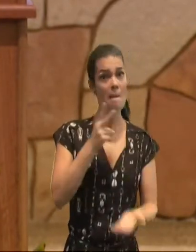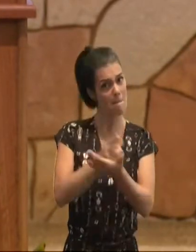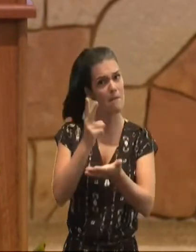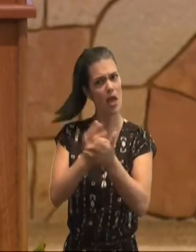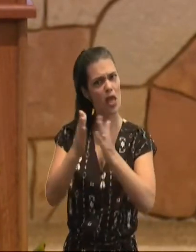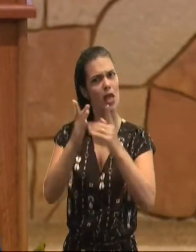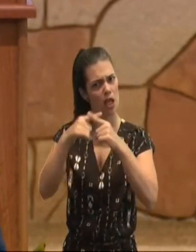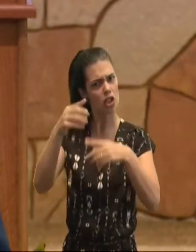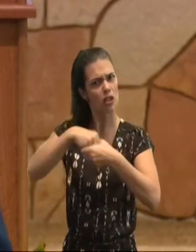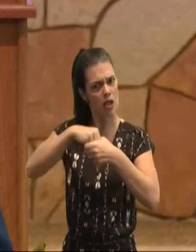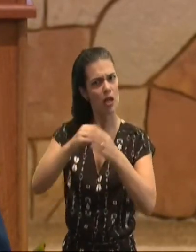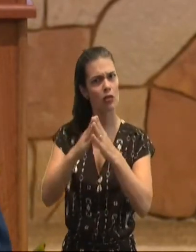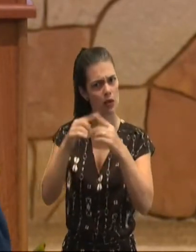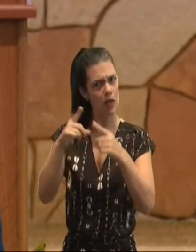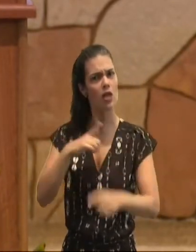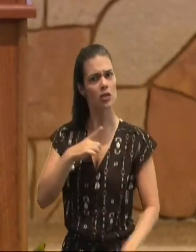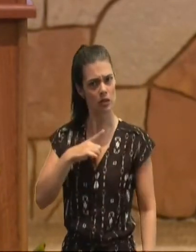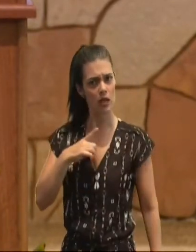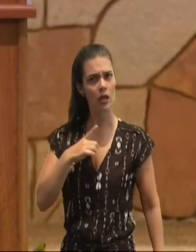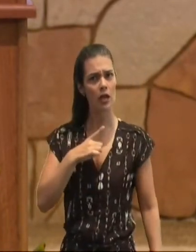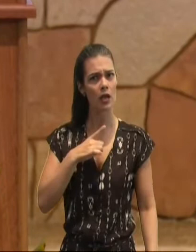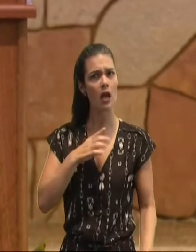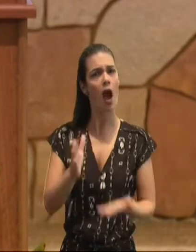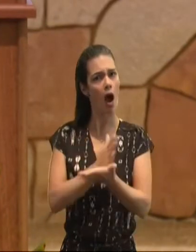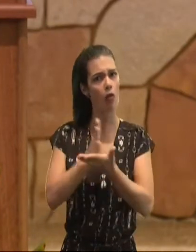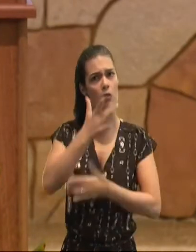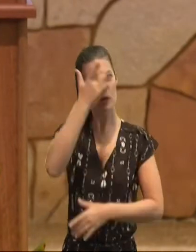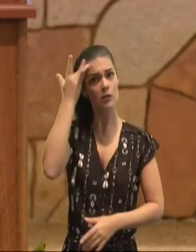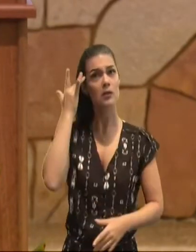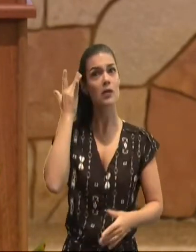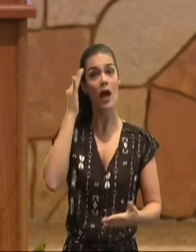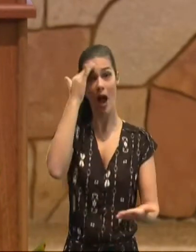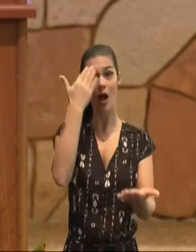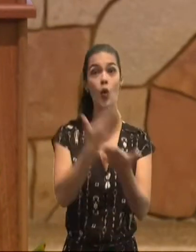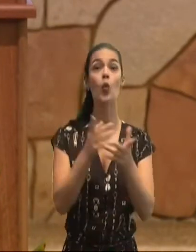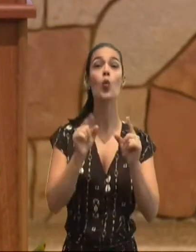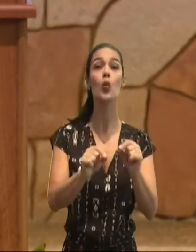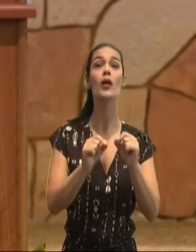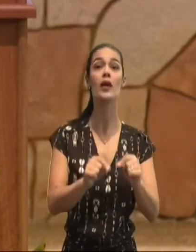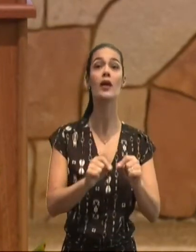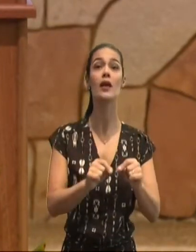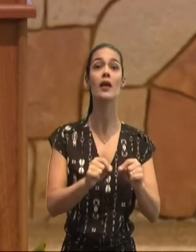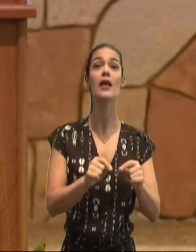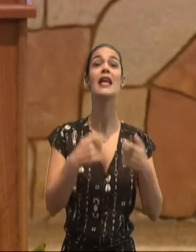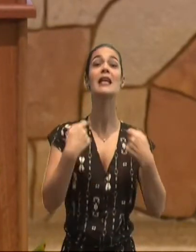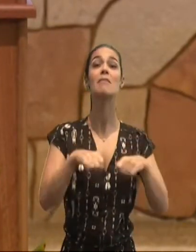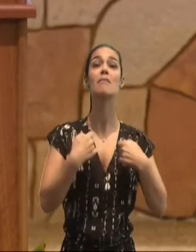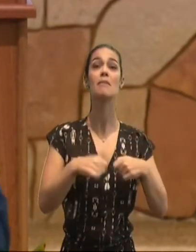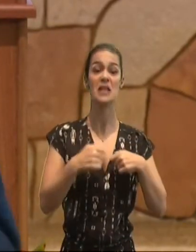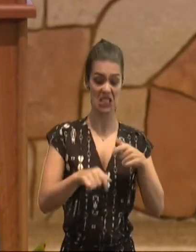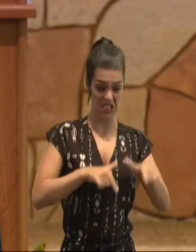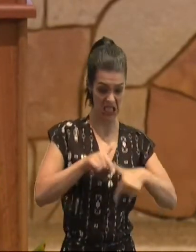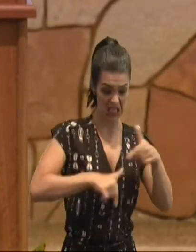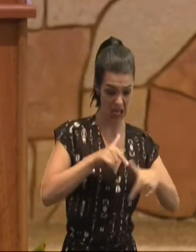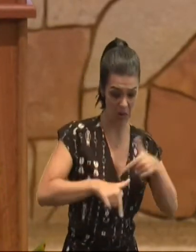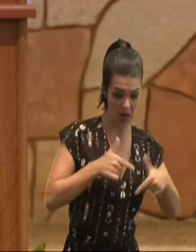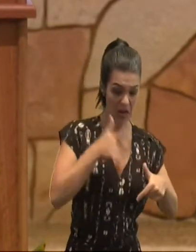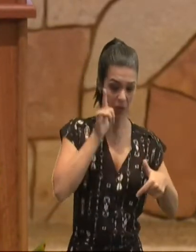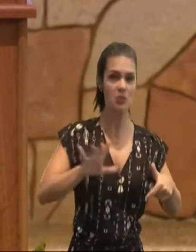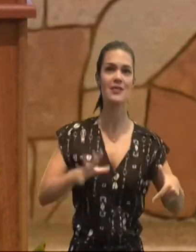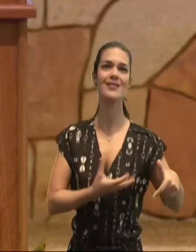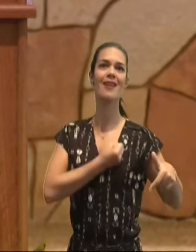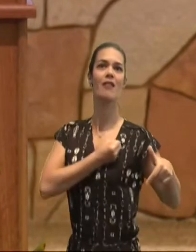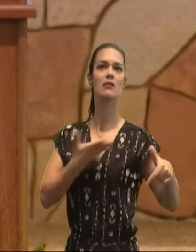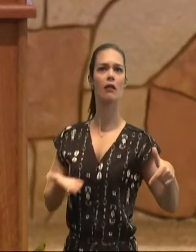evangélicas, nós temos pessoas, que acreditam, que de alguma maneira, elas precisam trabalhar, e fazer alguma coisa, por sua salvação,